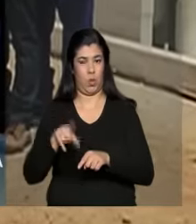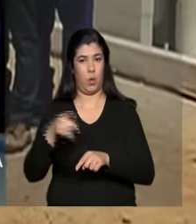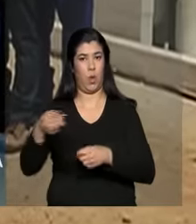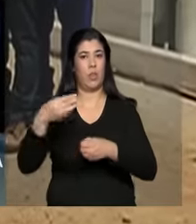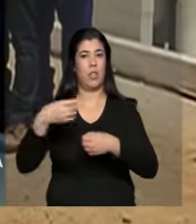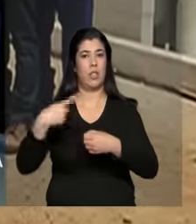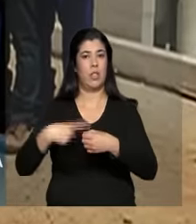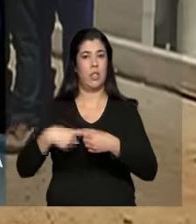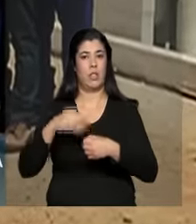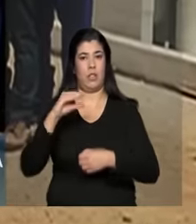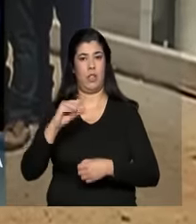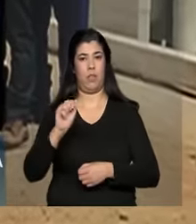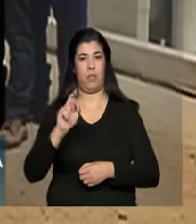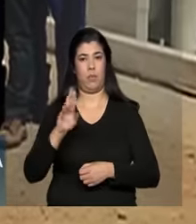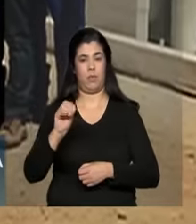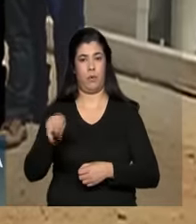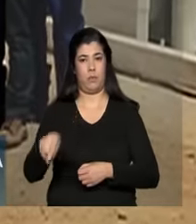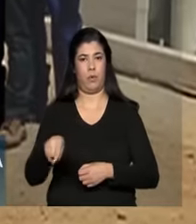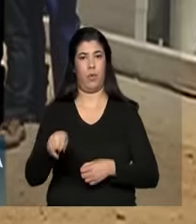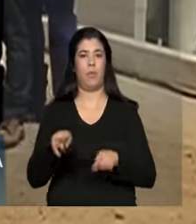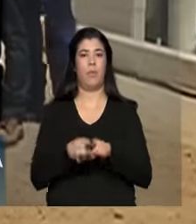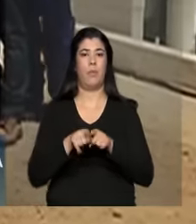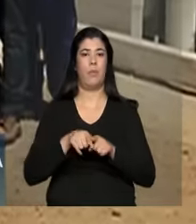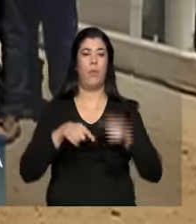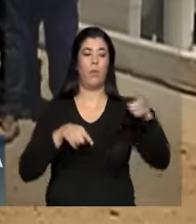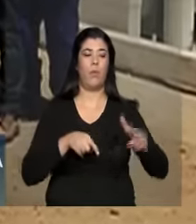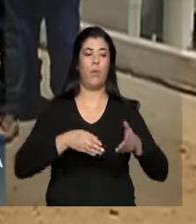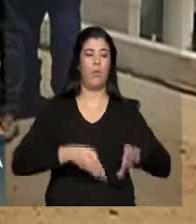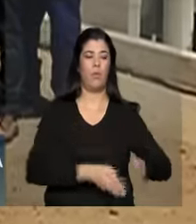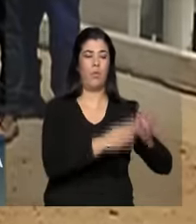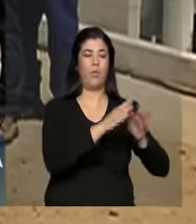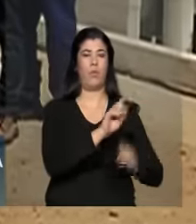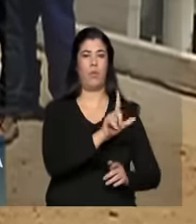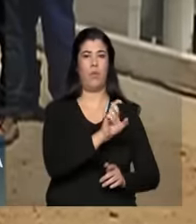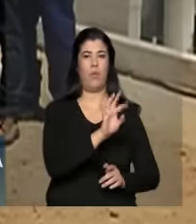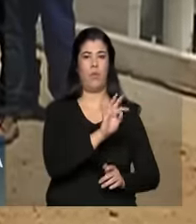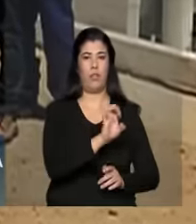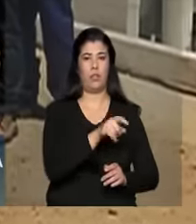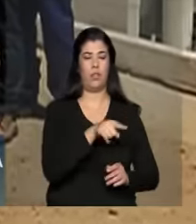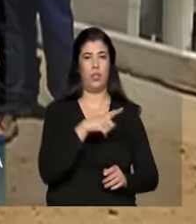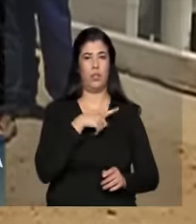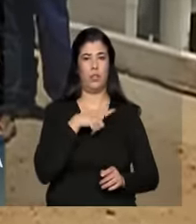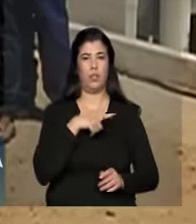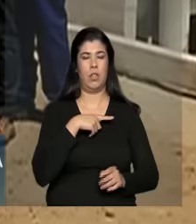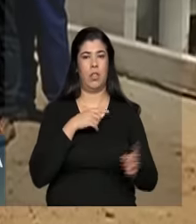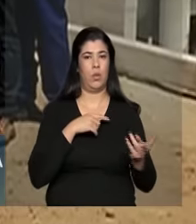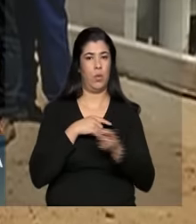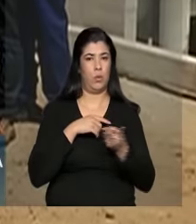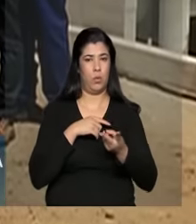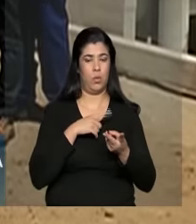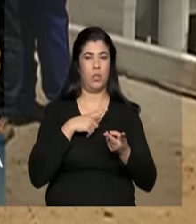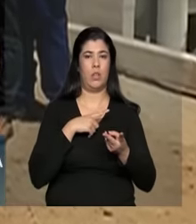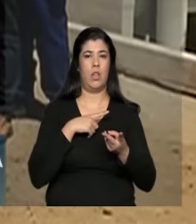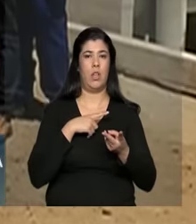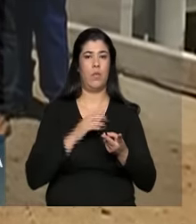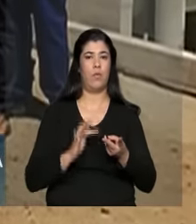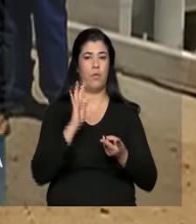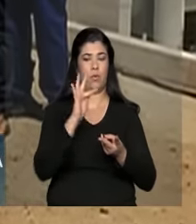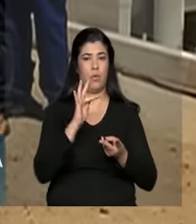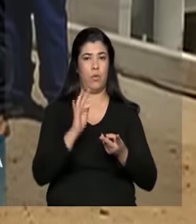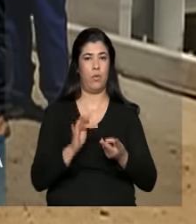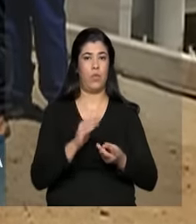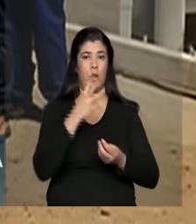Cabrobó faz parte desse eixo norte e tem ainda o eixo leste. Ao todo, serão construídos quatro